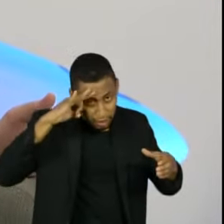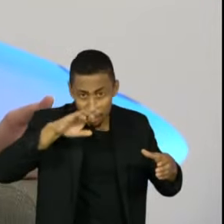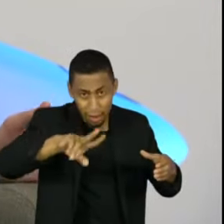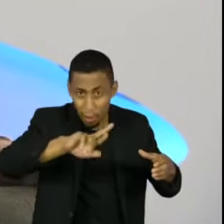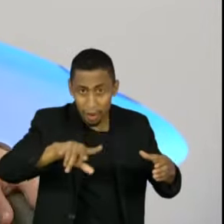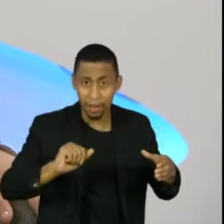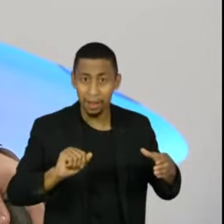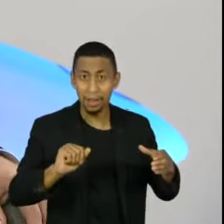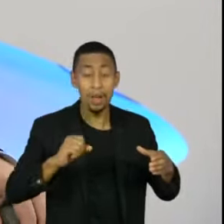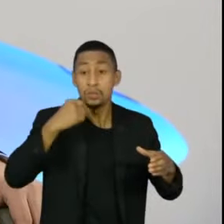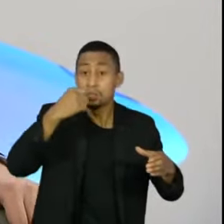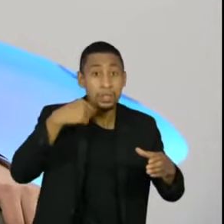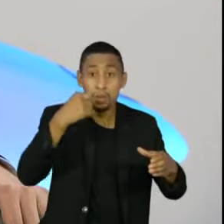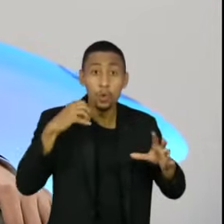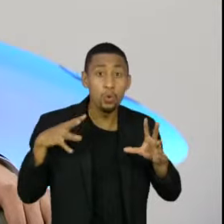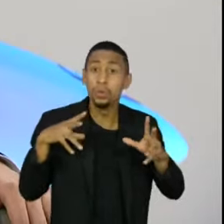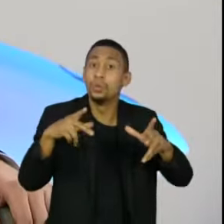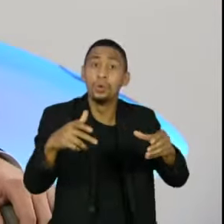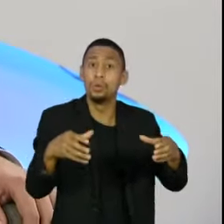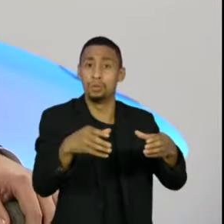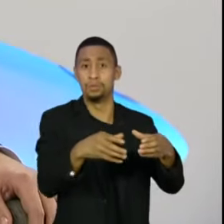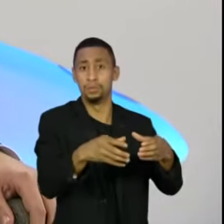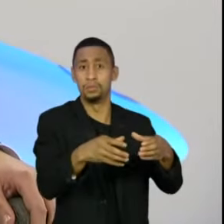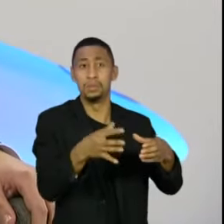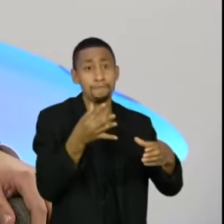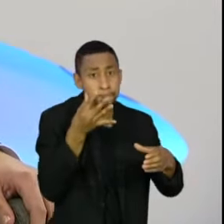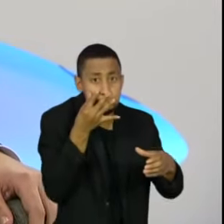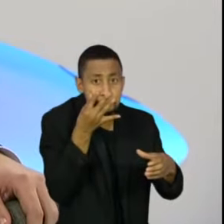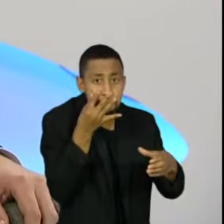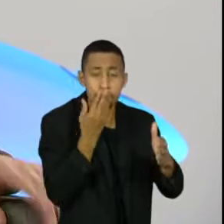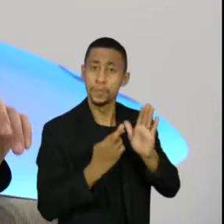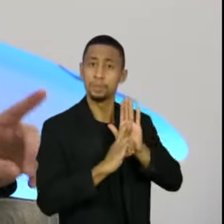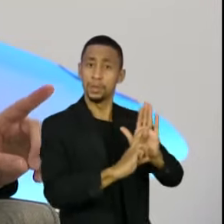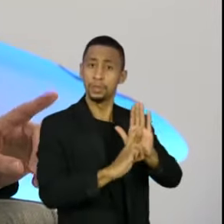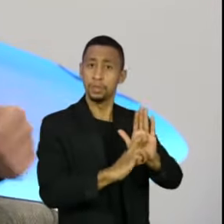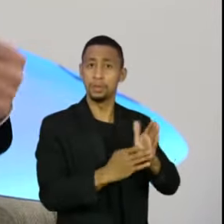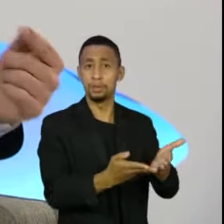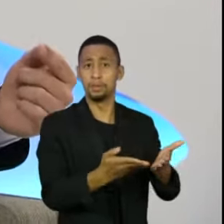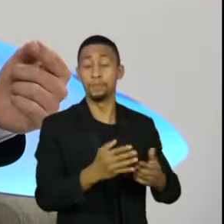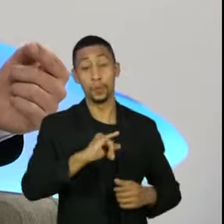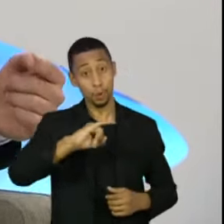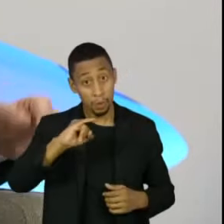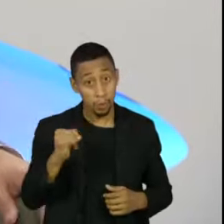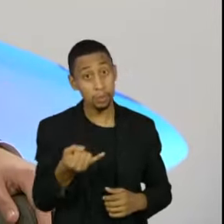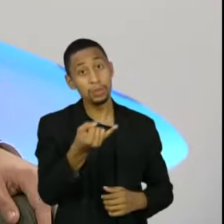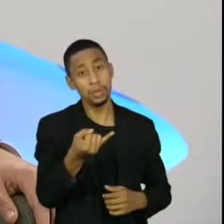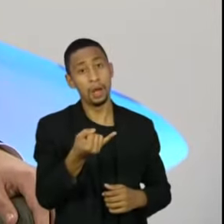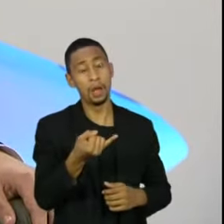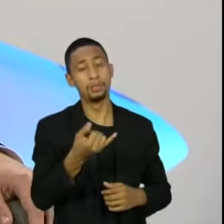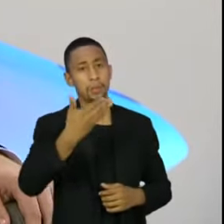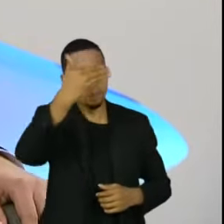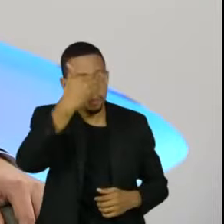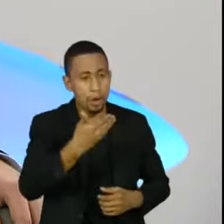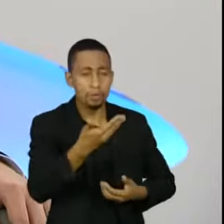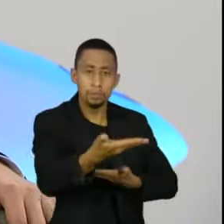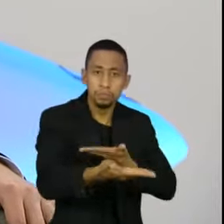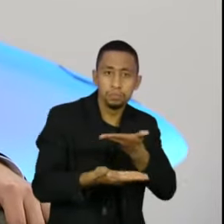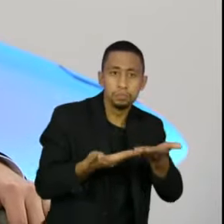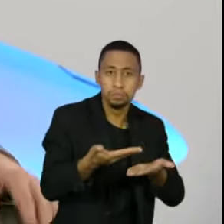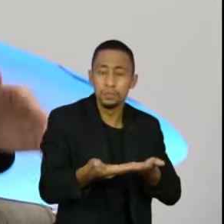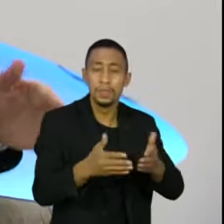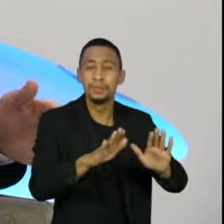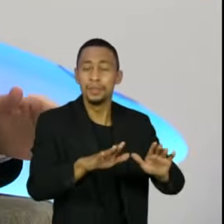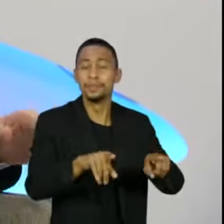do Bernardo, mas em relação a todos os senadores que tenham contra si algum tipo de representação. É uma oportunidade de se apurar a fatos, mas é uma oportunidade também que os senadores